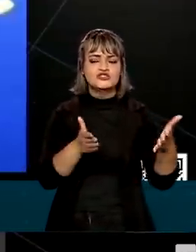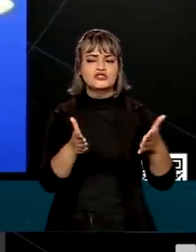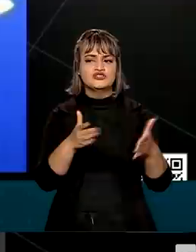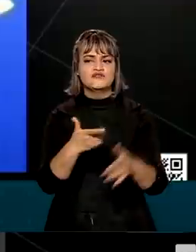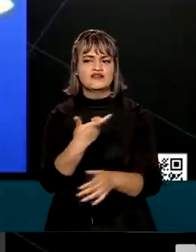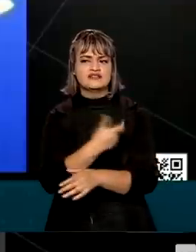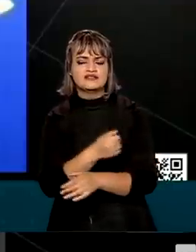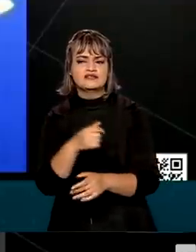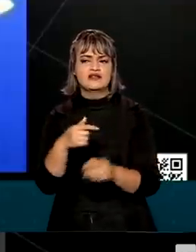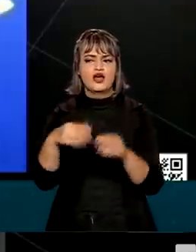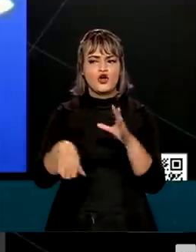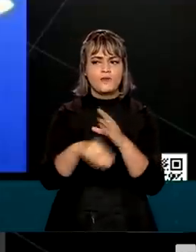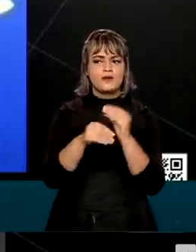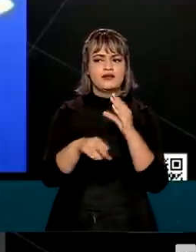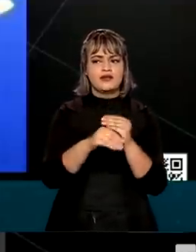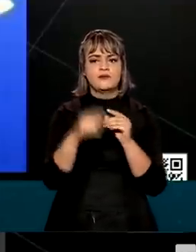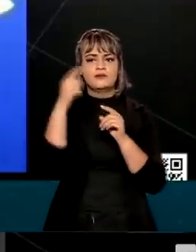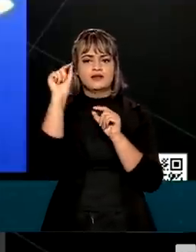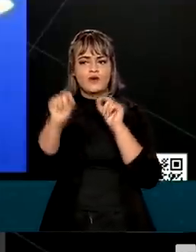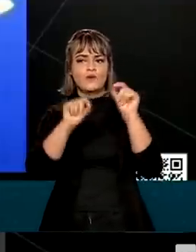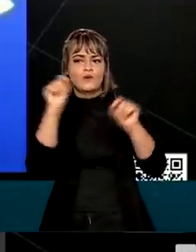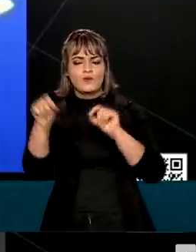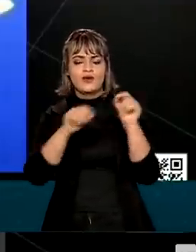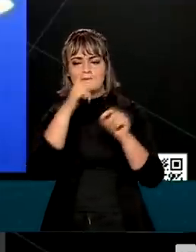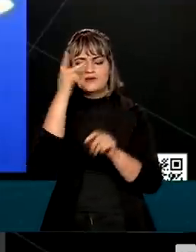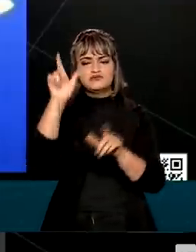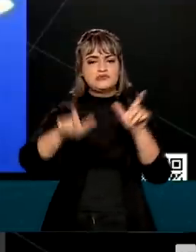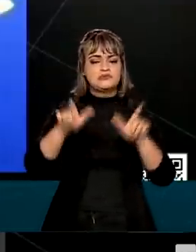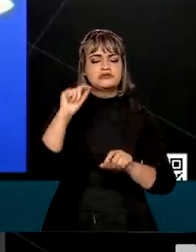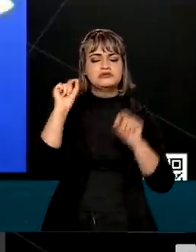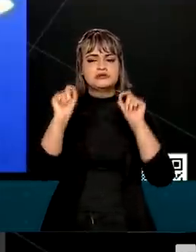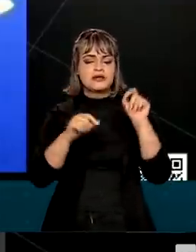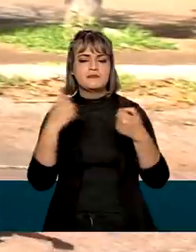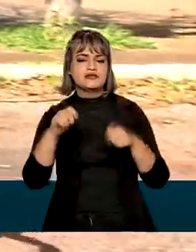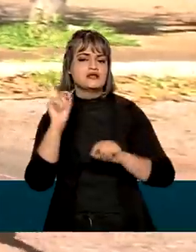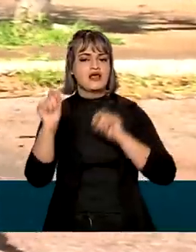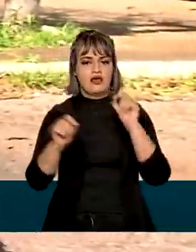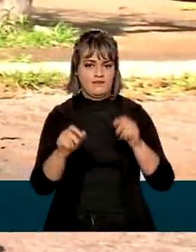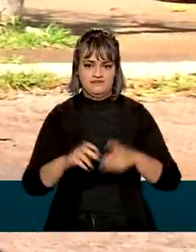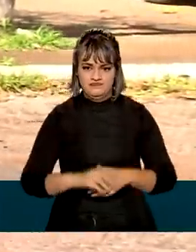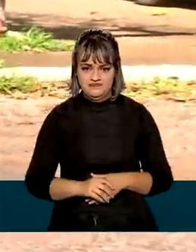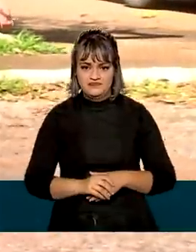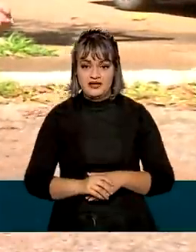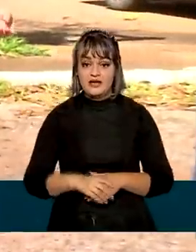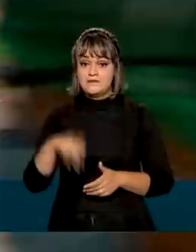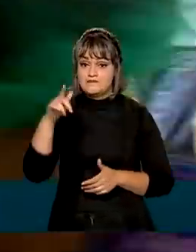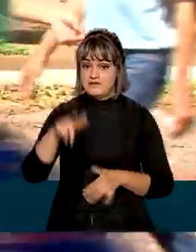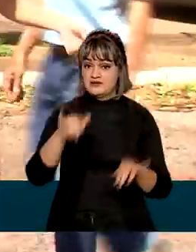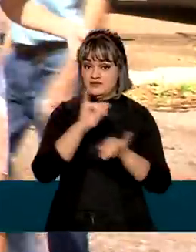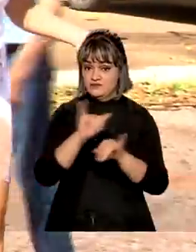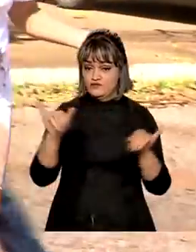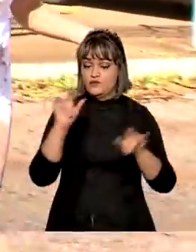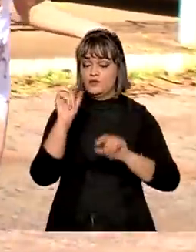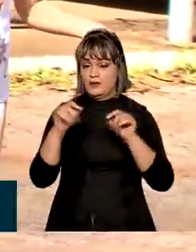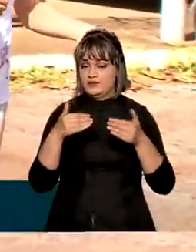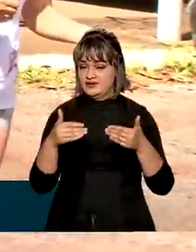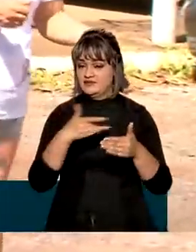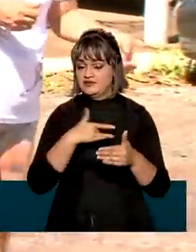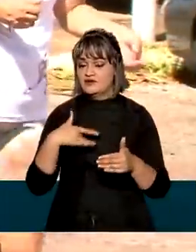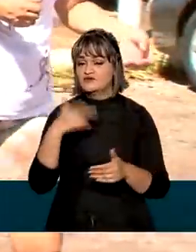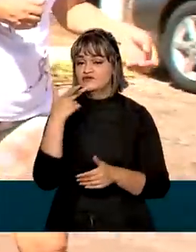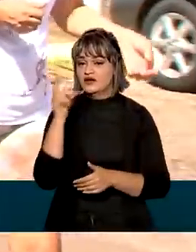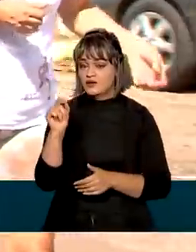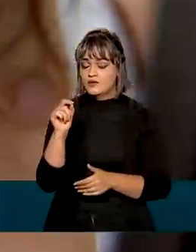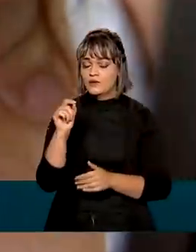reforço aos demais brasileiros que devem ser imunizados. Também foi anunciada pelo Ministério da Saúde a